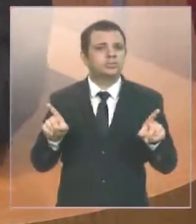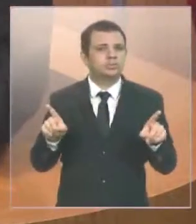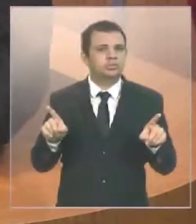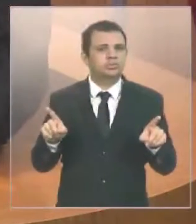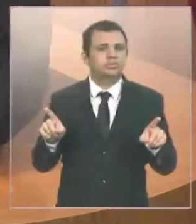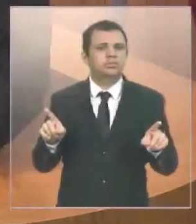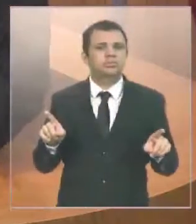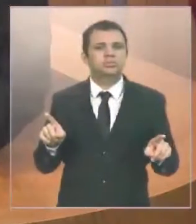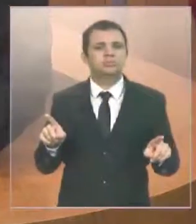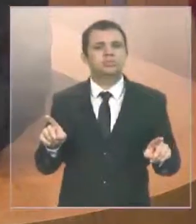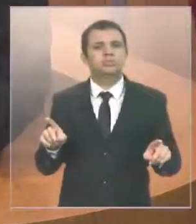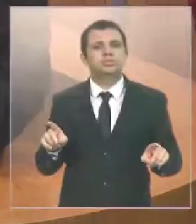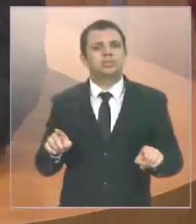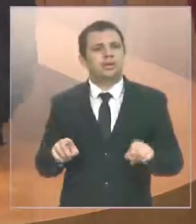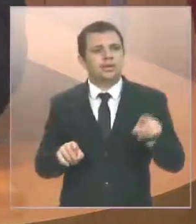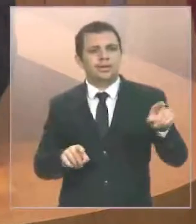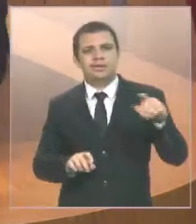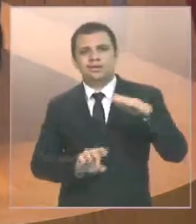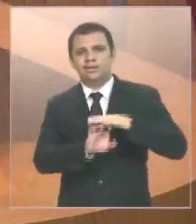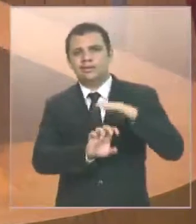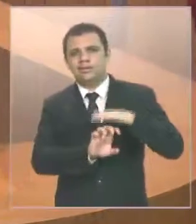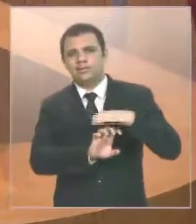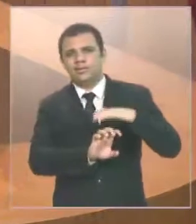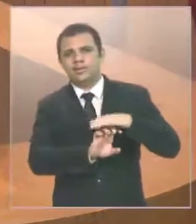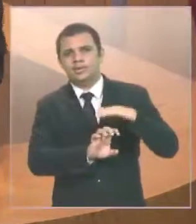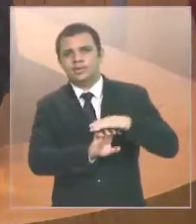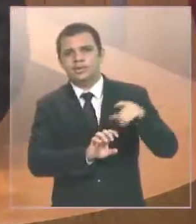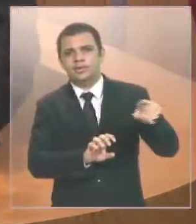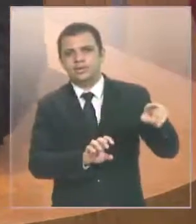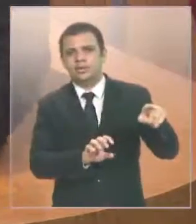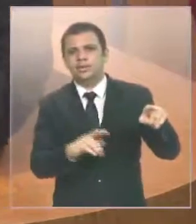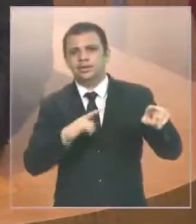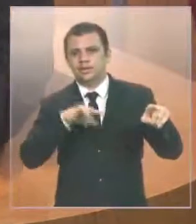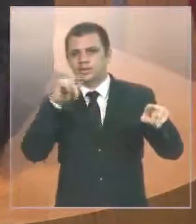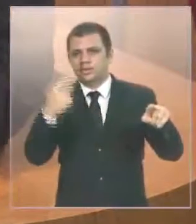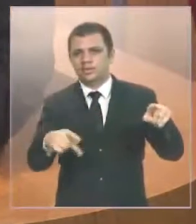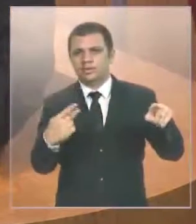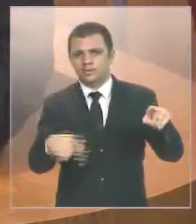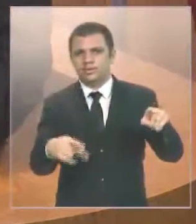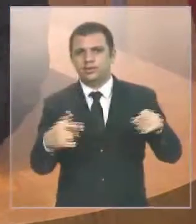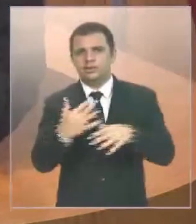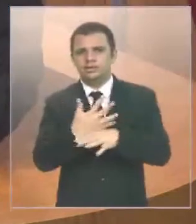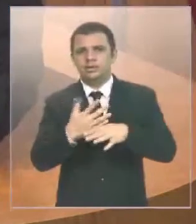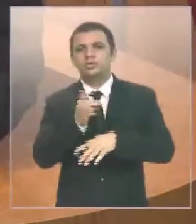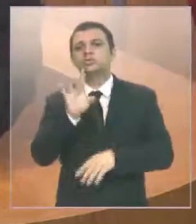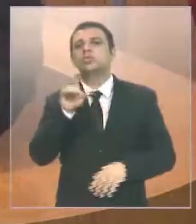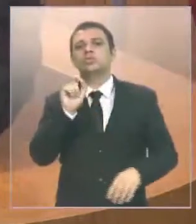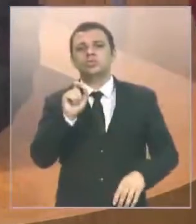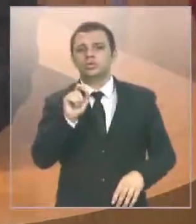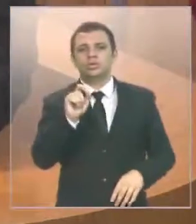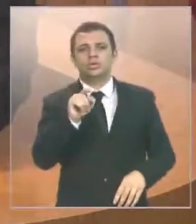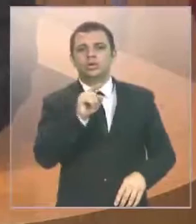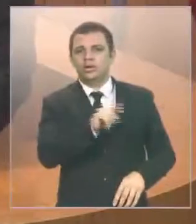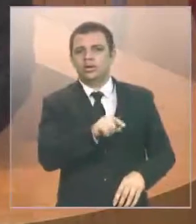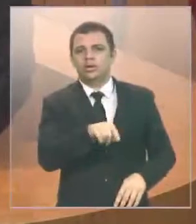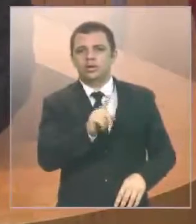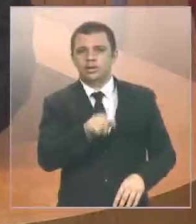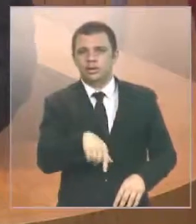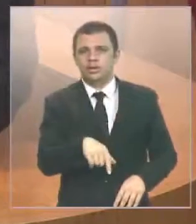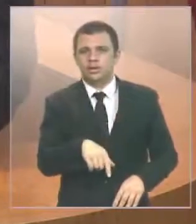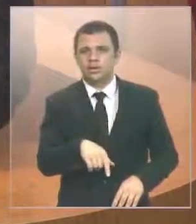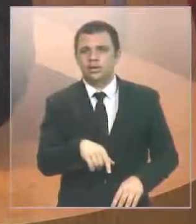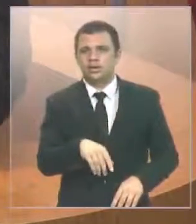que esta empresa tem gerado no município é o aumento da